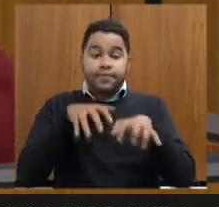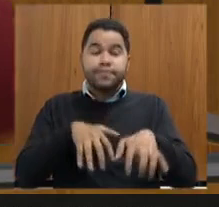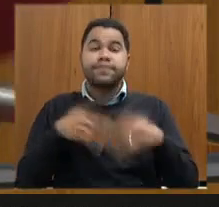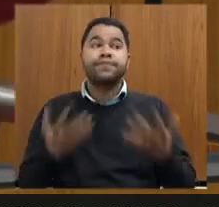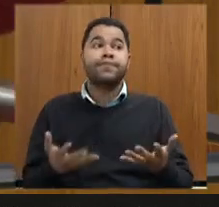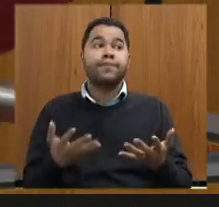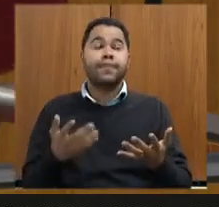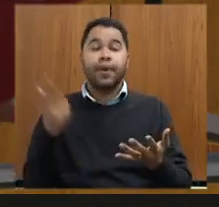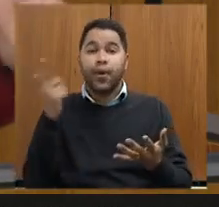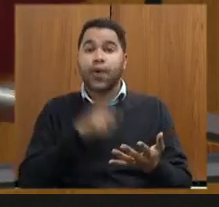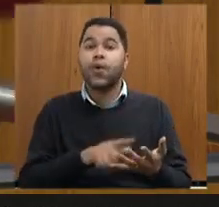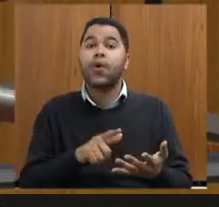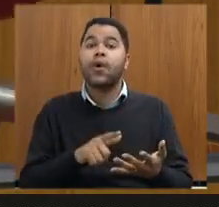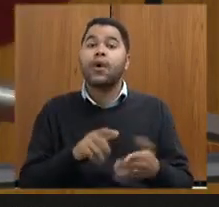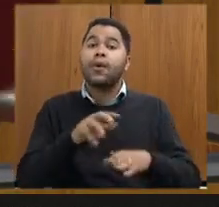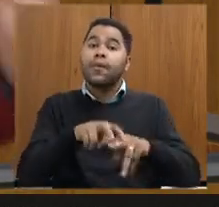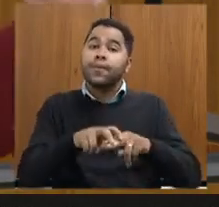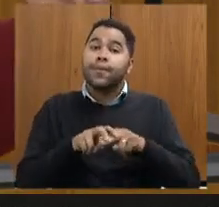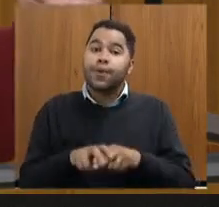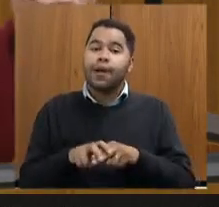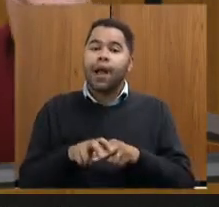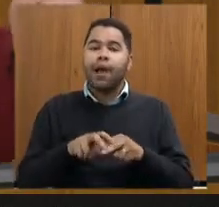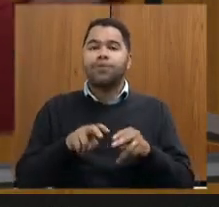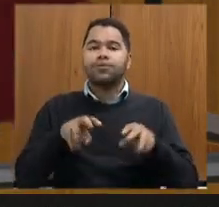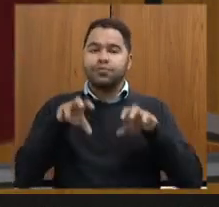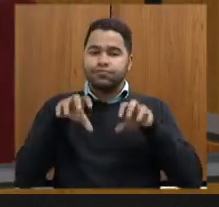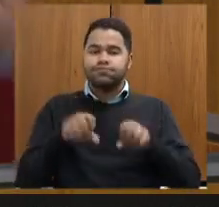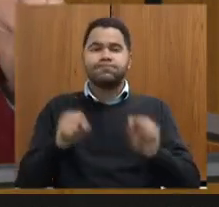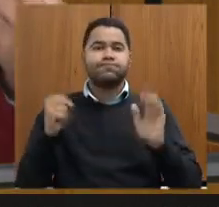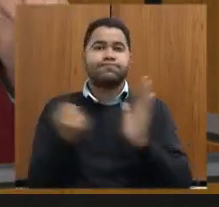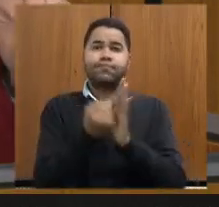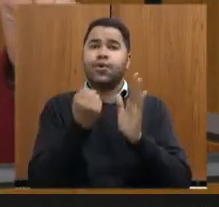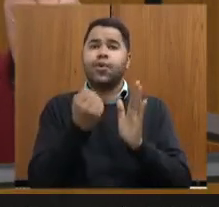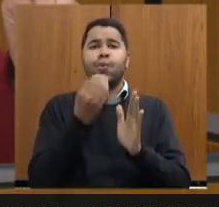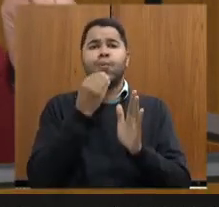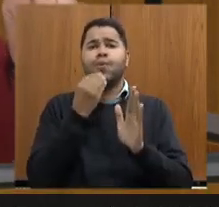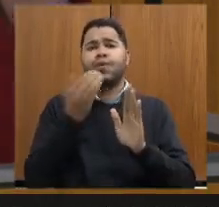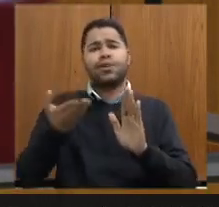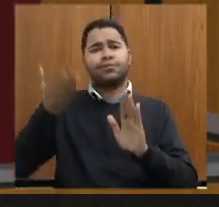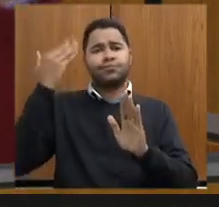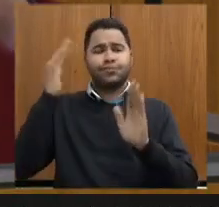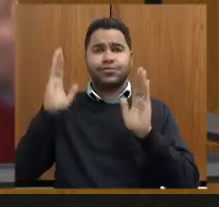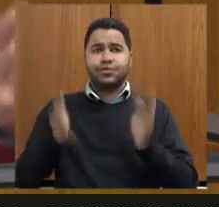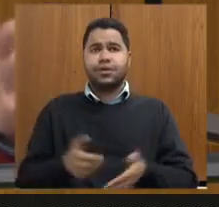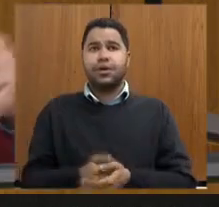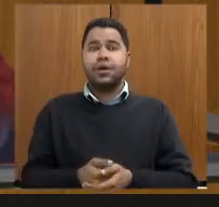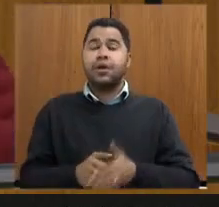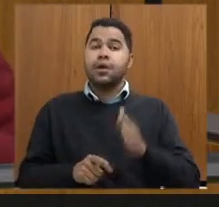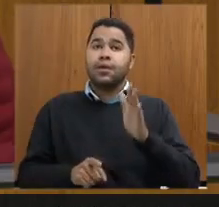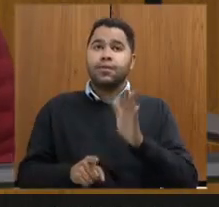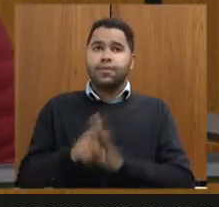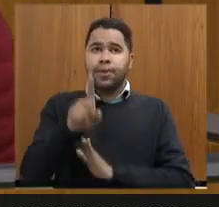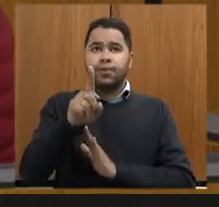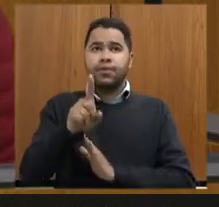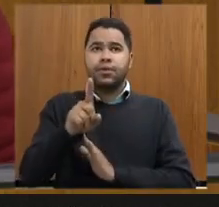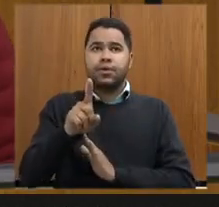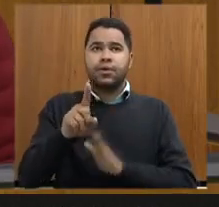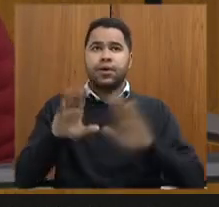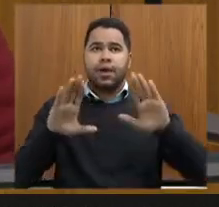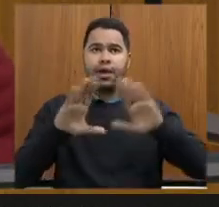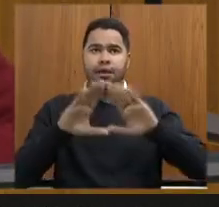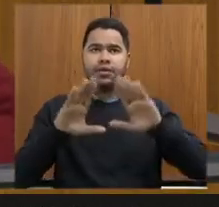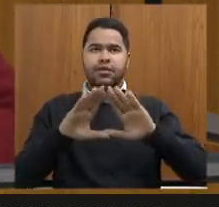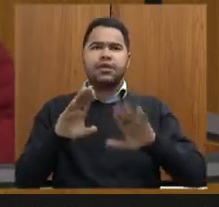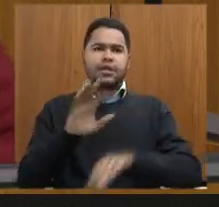Curral em detrimento do tombamento da Serra do Curral que já poderia ter sido feita eu questionei do Assembleia Ficaliza